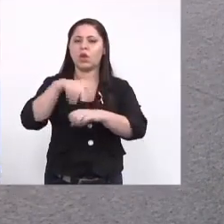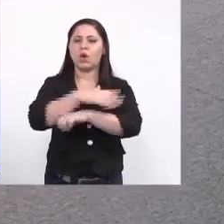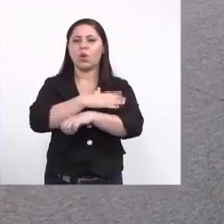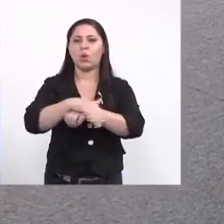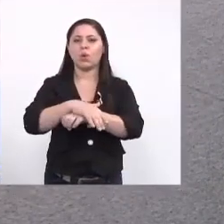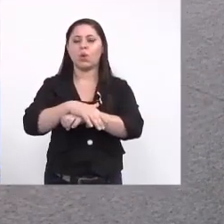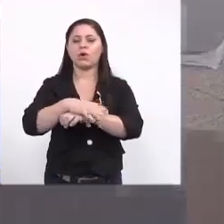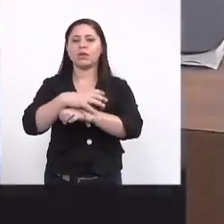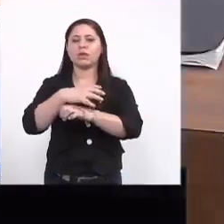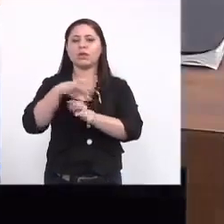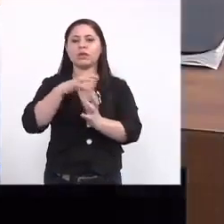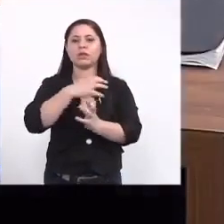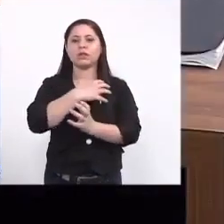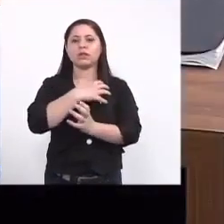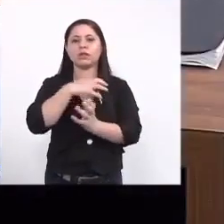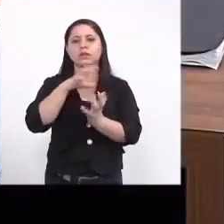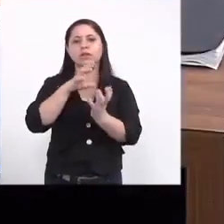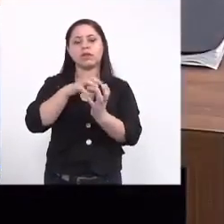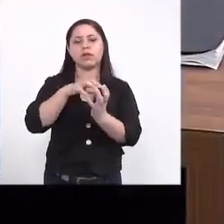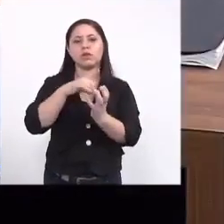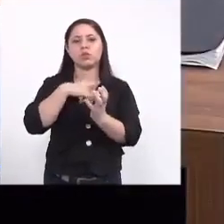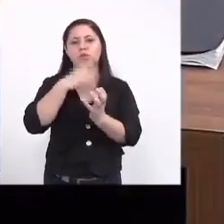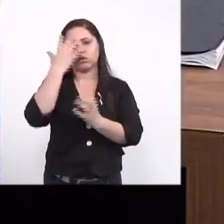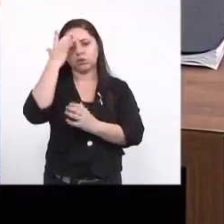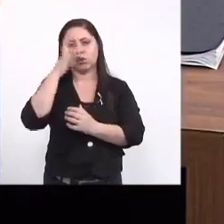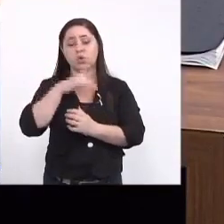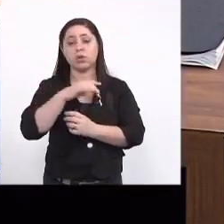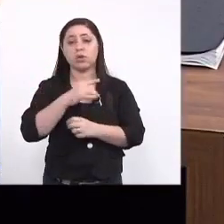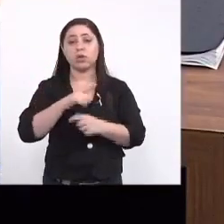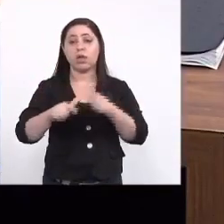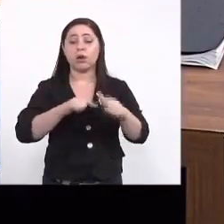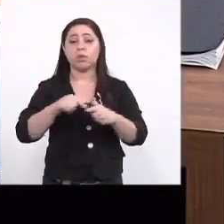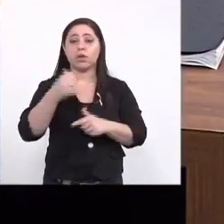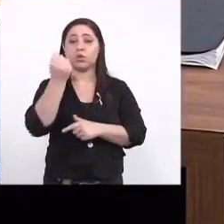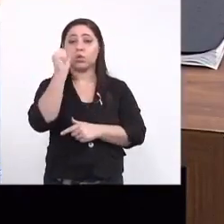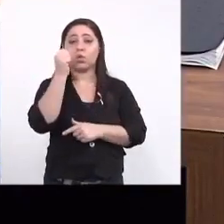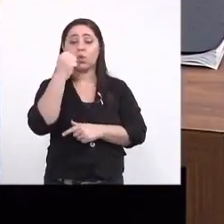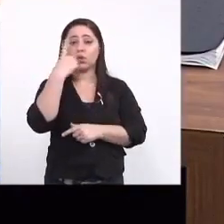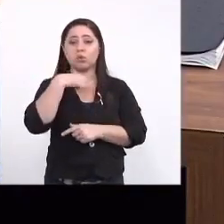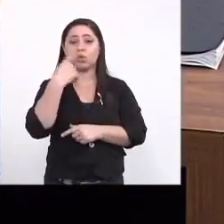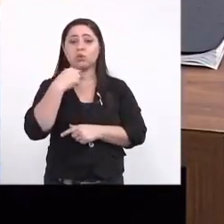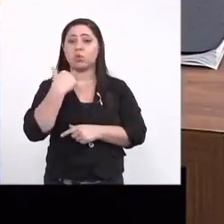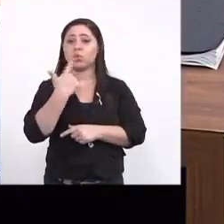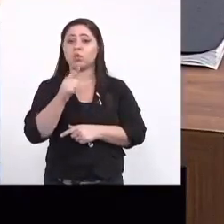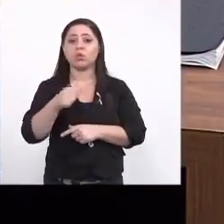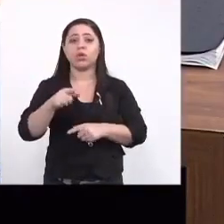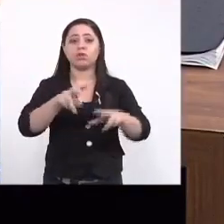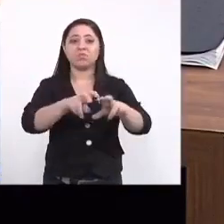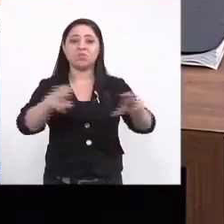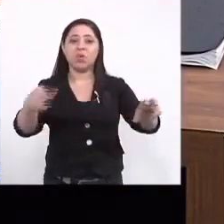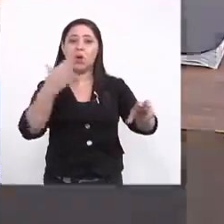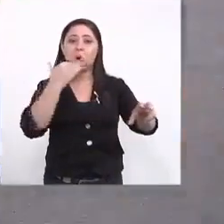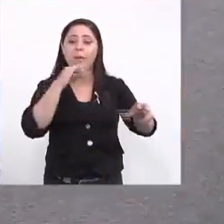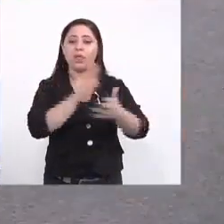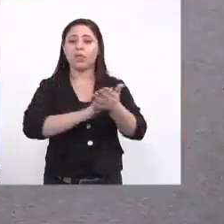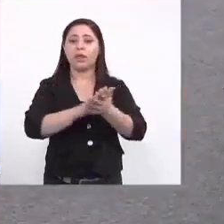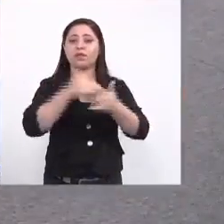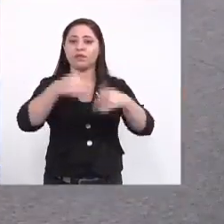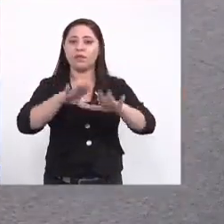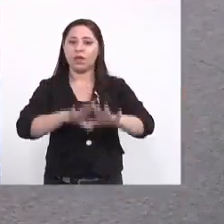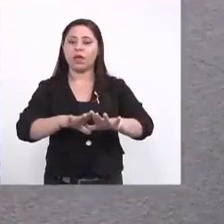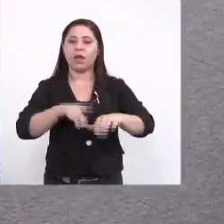estrutura mínima nem para trabalhar esses caras hoje estão trabalhando oito horas não tem nenhum refeitório para comer tem que ficar lá durante o horário